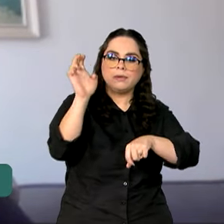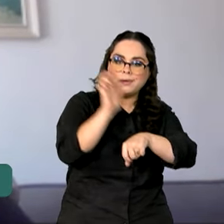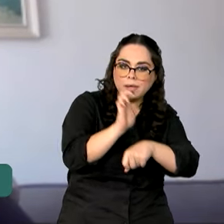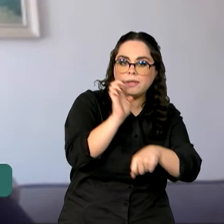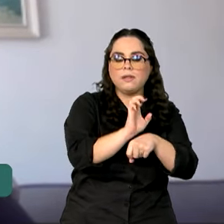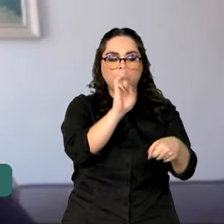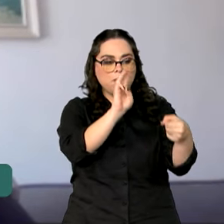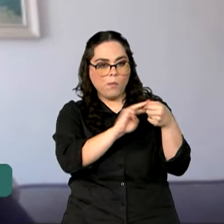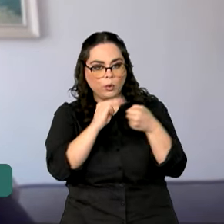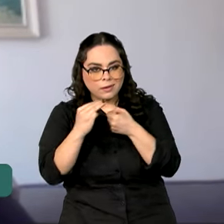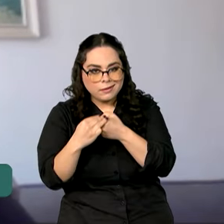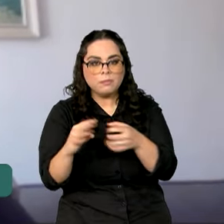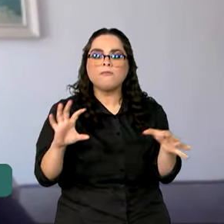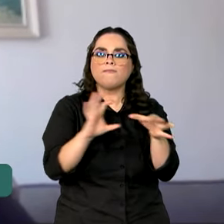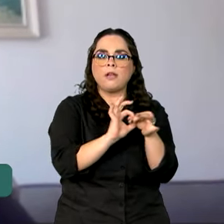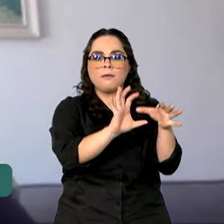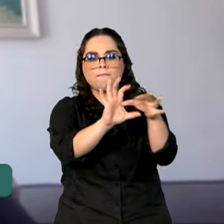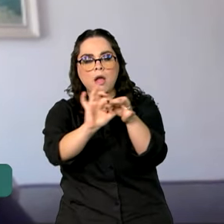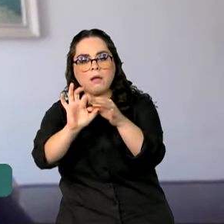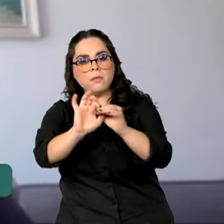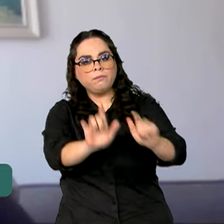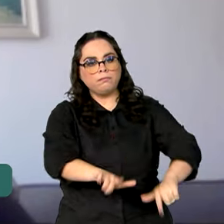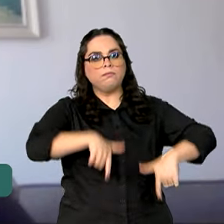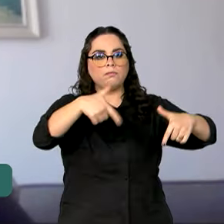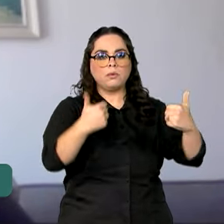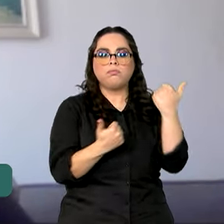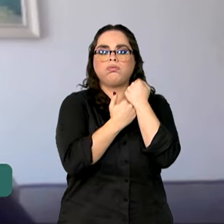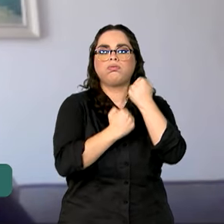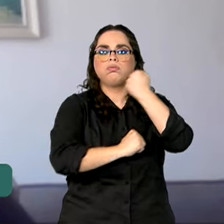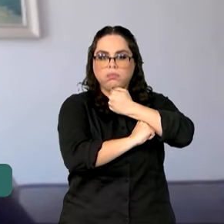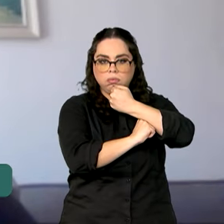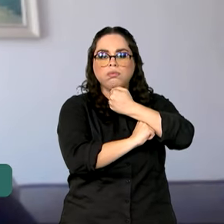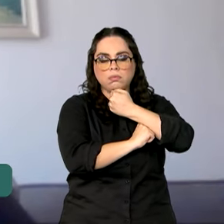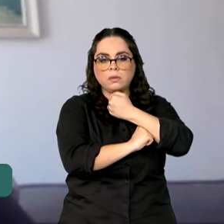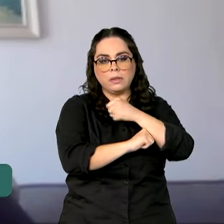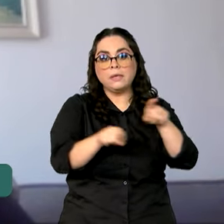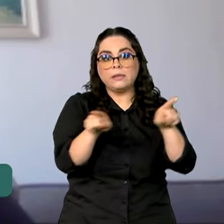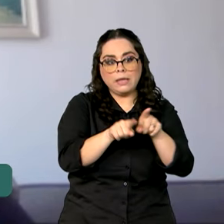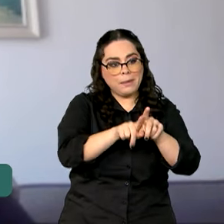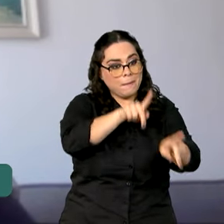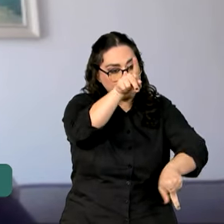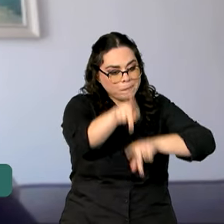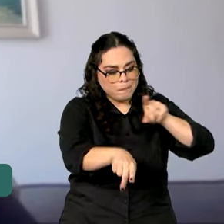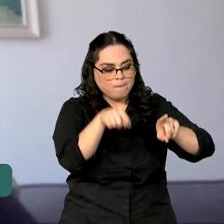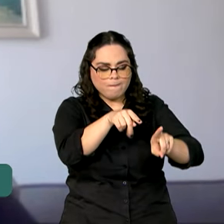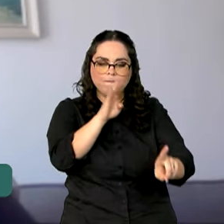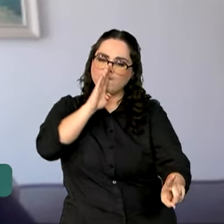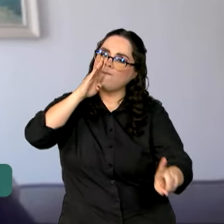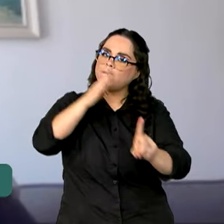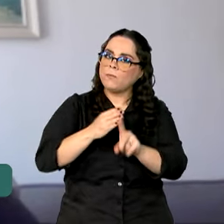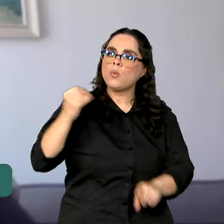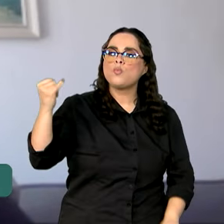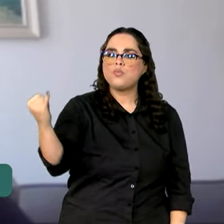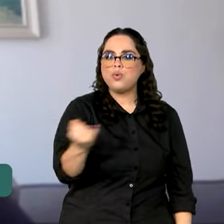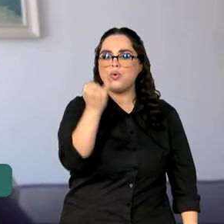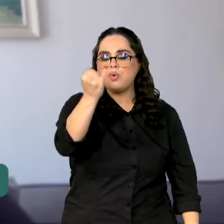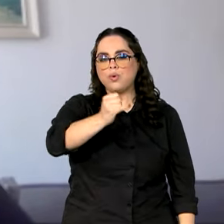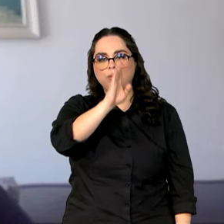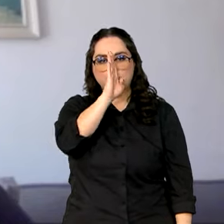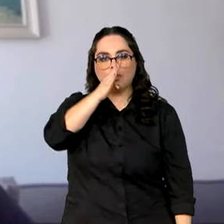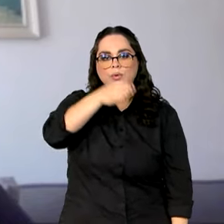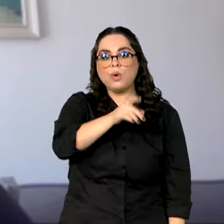municipal, nas ações de combate, mas a população é o principal agente